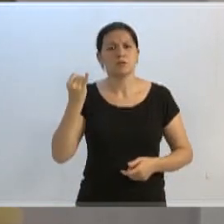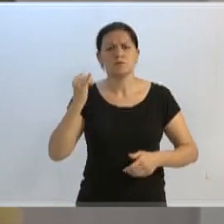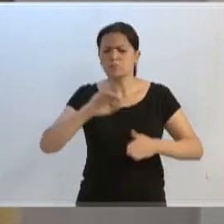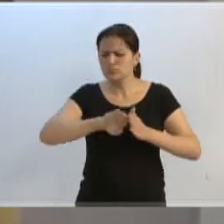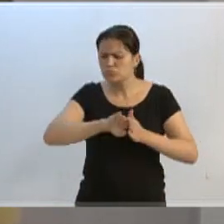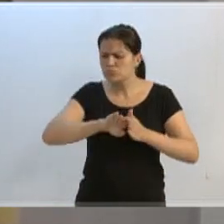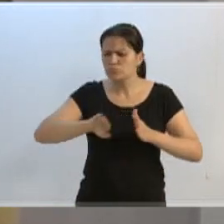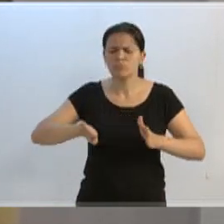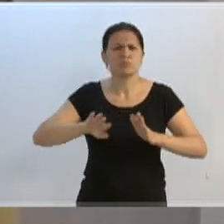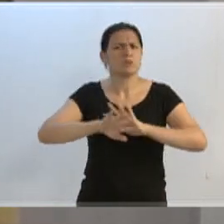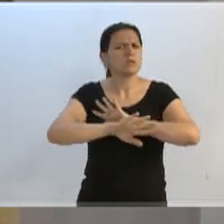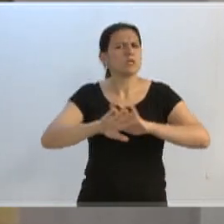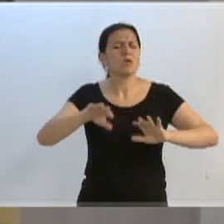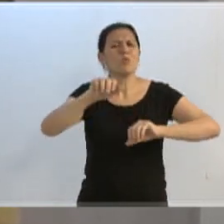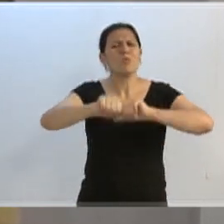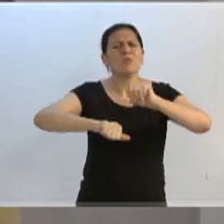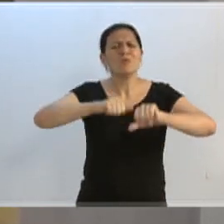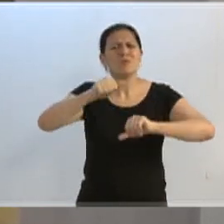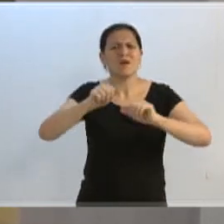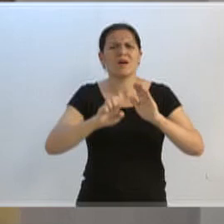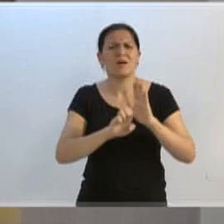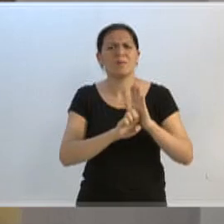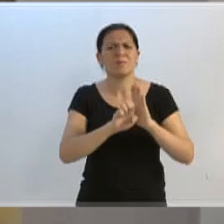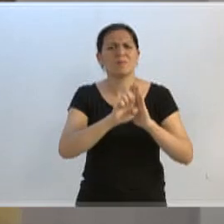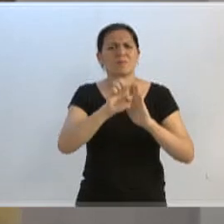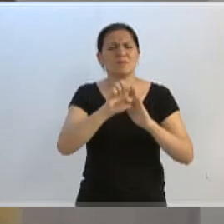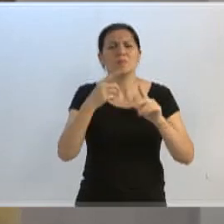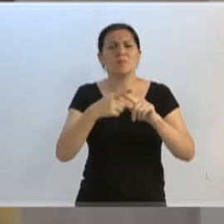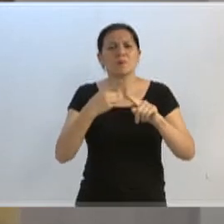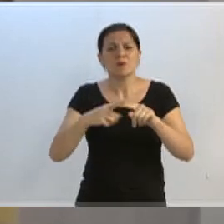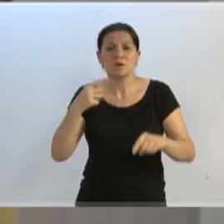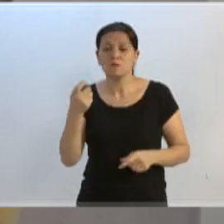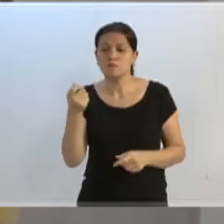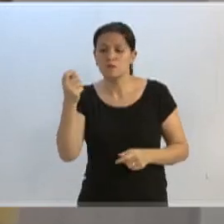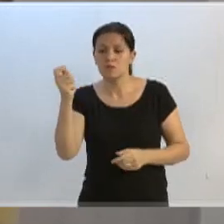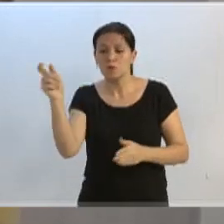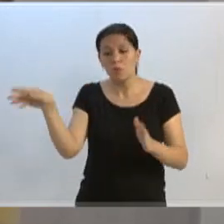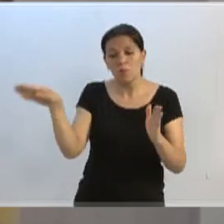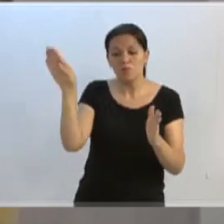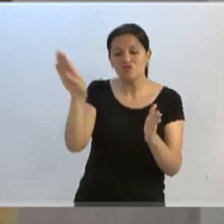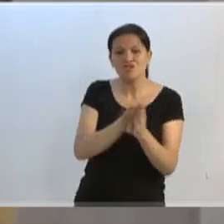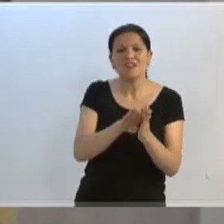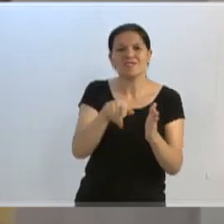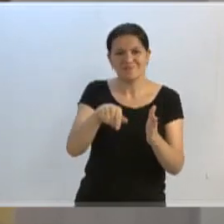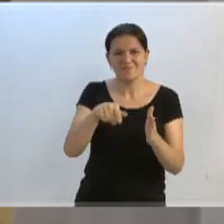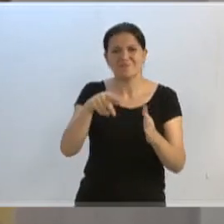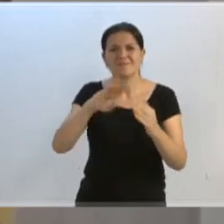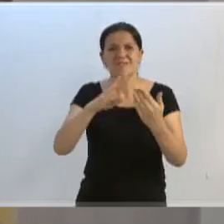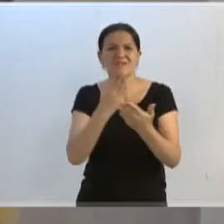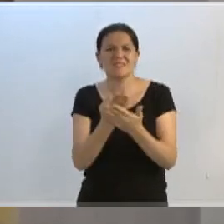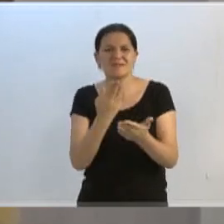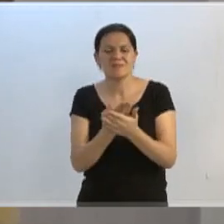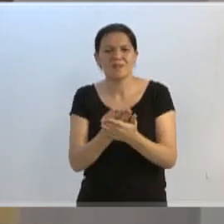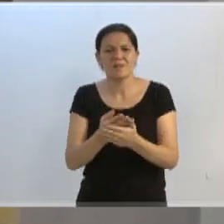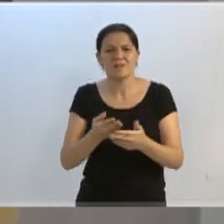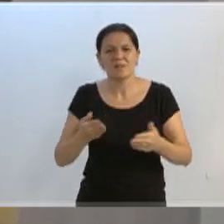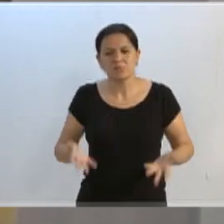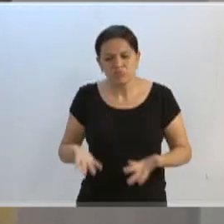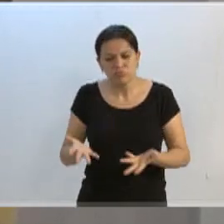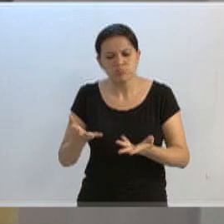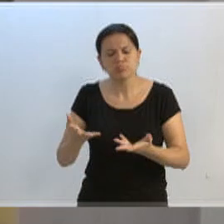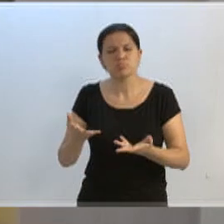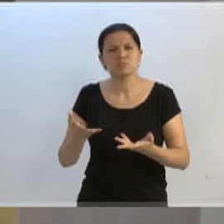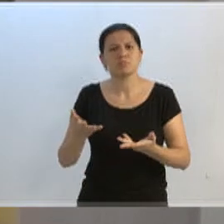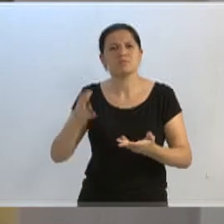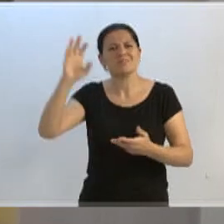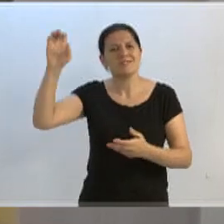Tirar de uma vez por todas a burocracia e fazer com que o dinheiro descentralizar direto na escola. Governo do Estado, ou seja, investindo fortemente nisso. Então,